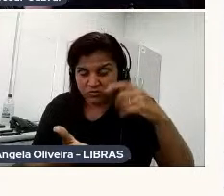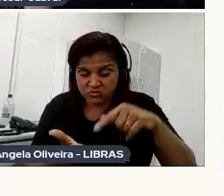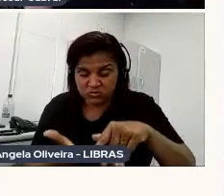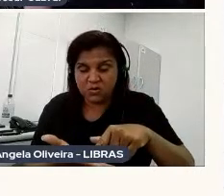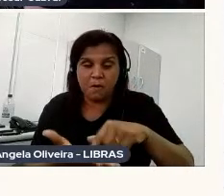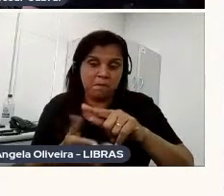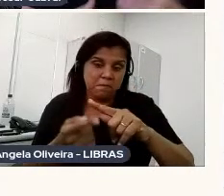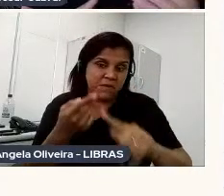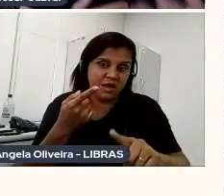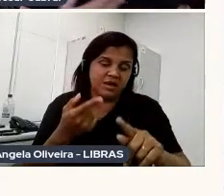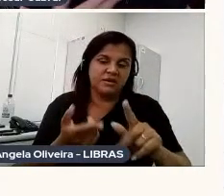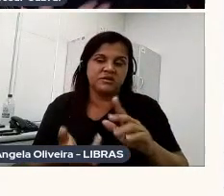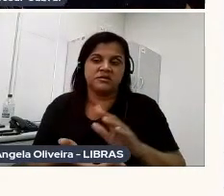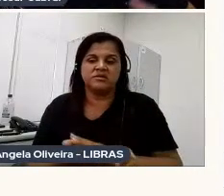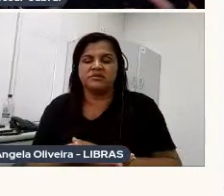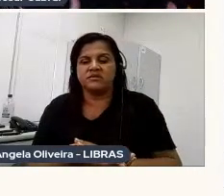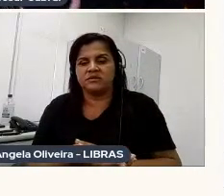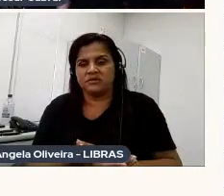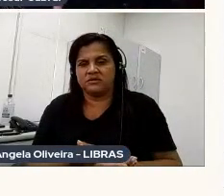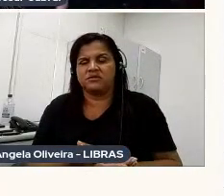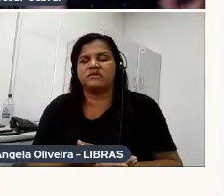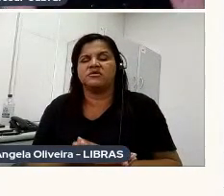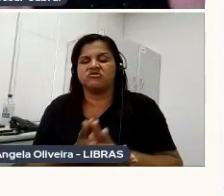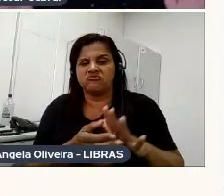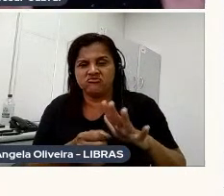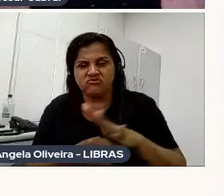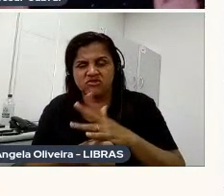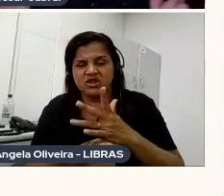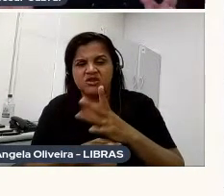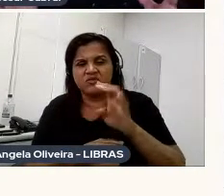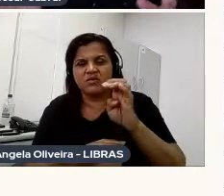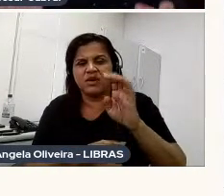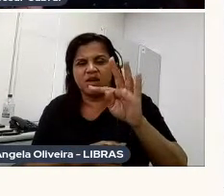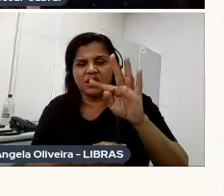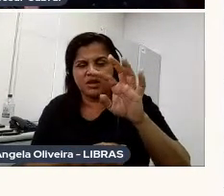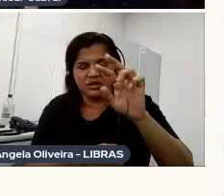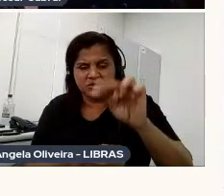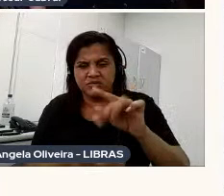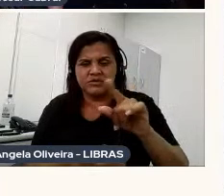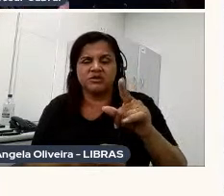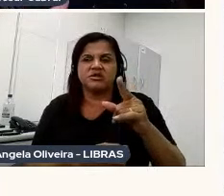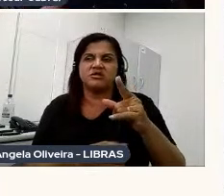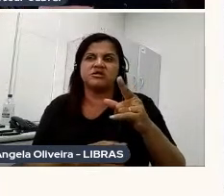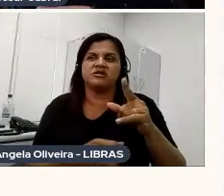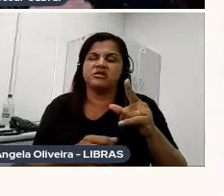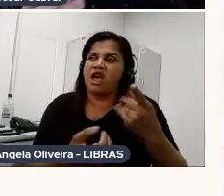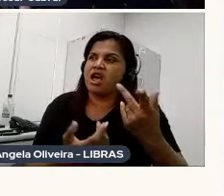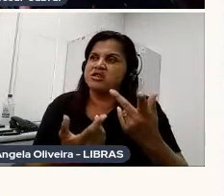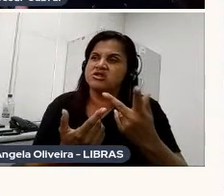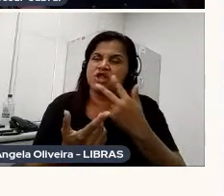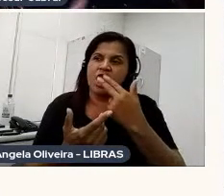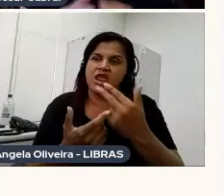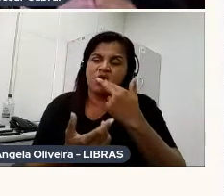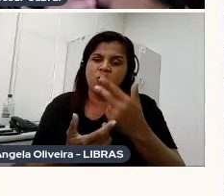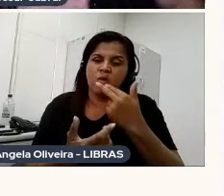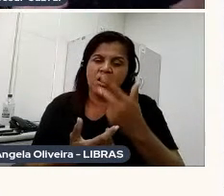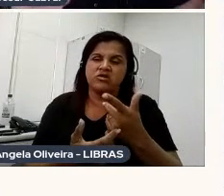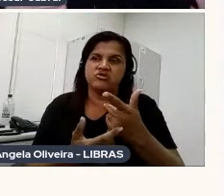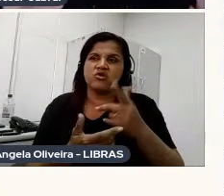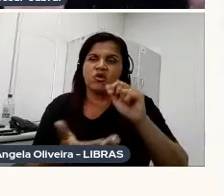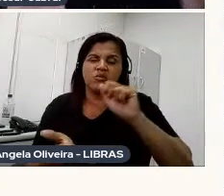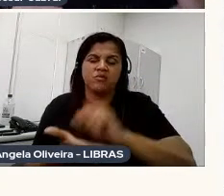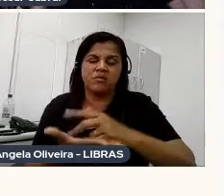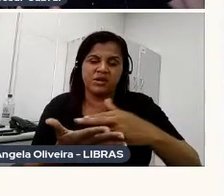mas é revestido no acting, nas situações de linguagem, como material documental, porque a